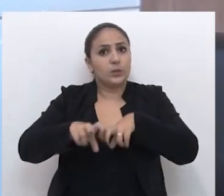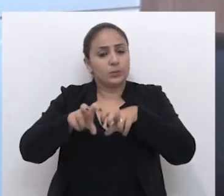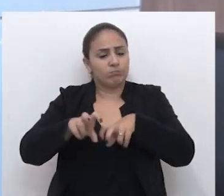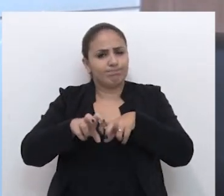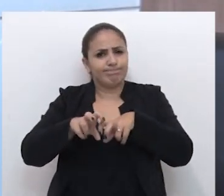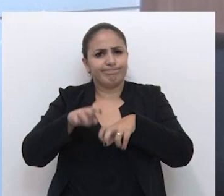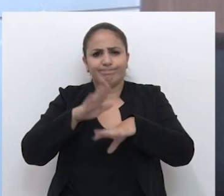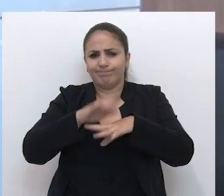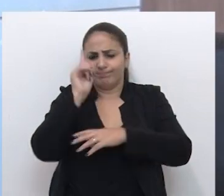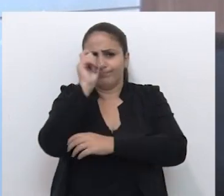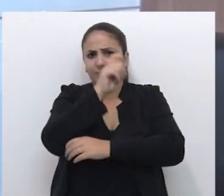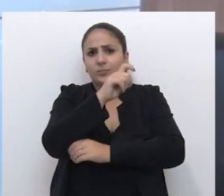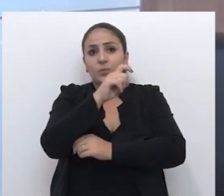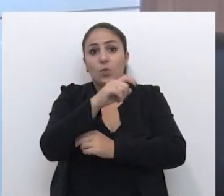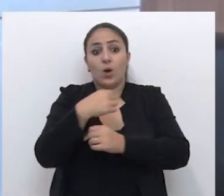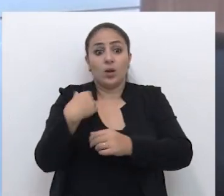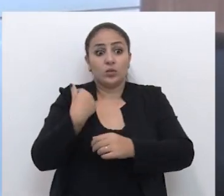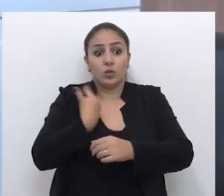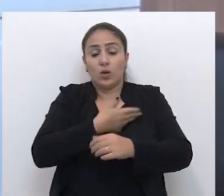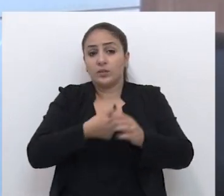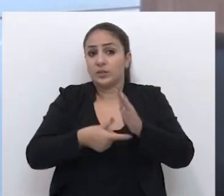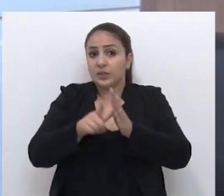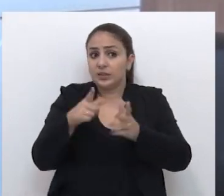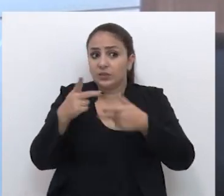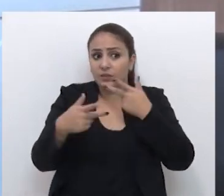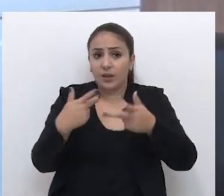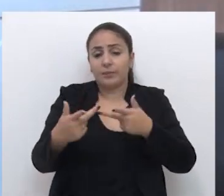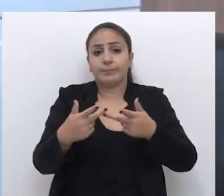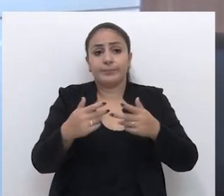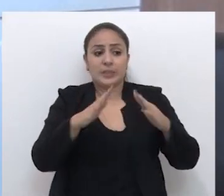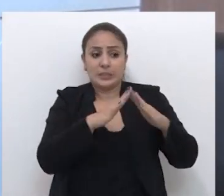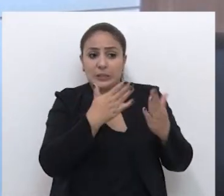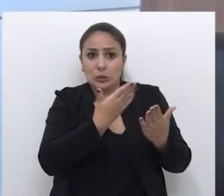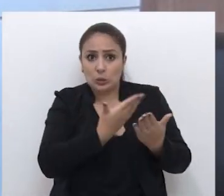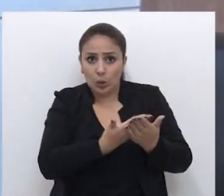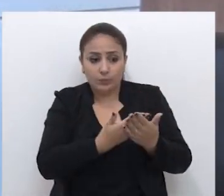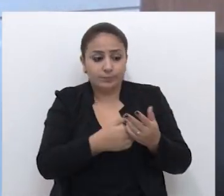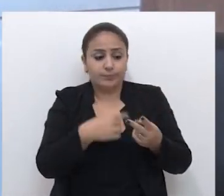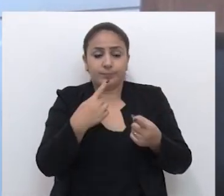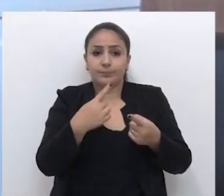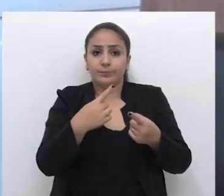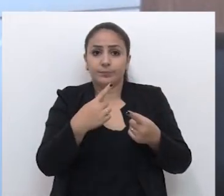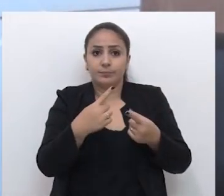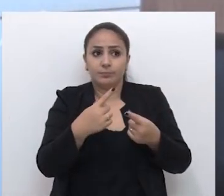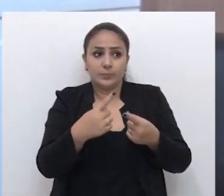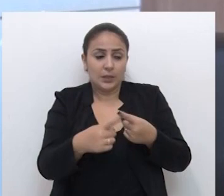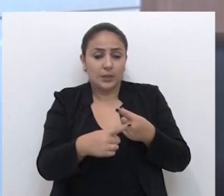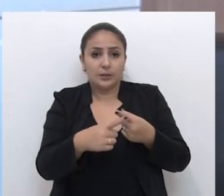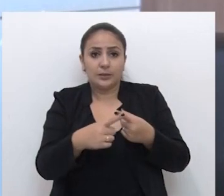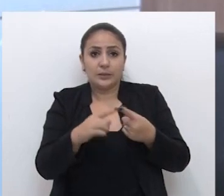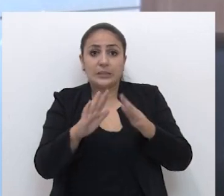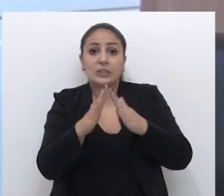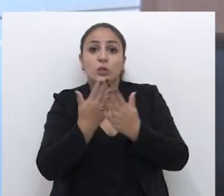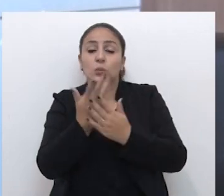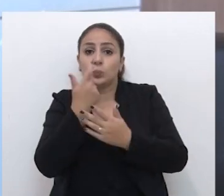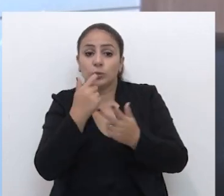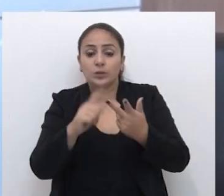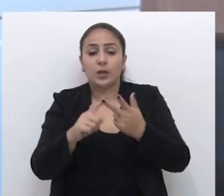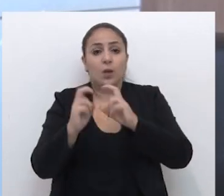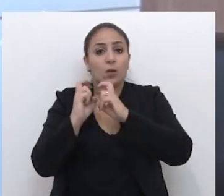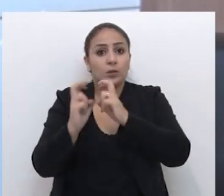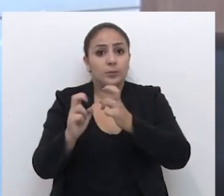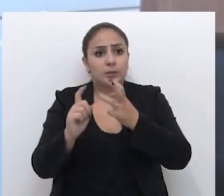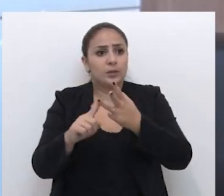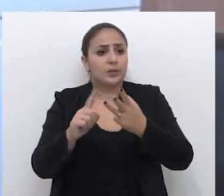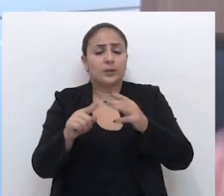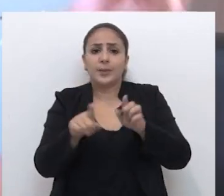fica muito mais difícil aquilo que antes nós já tínhamos dito. Cresce, escolas, transporte.